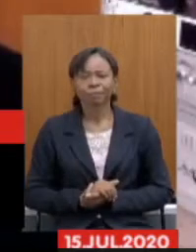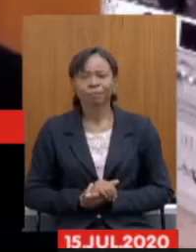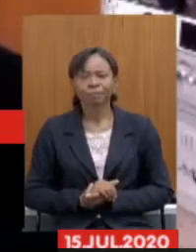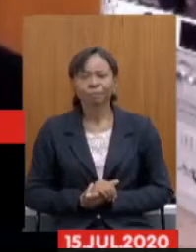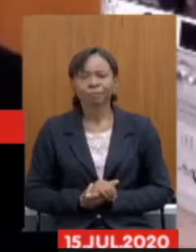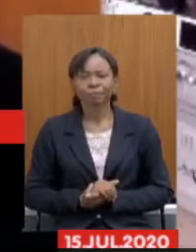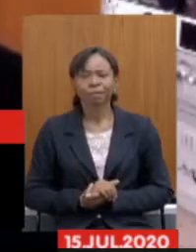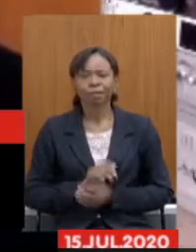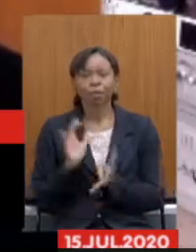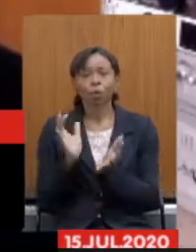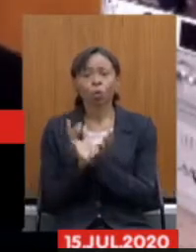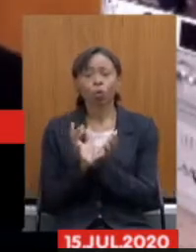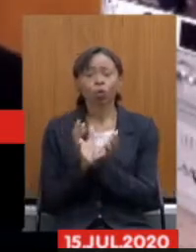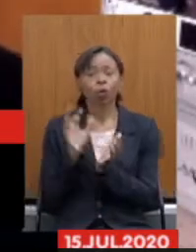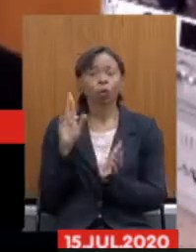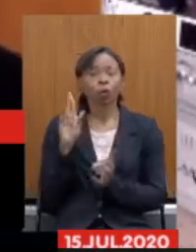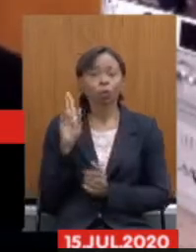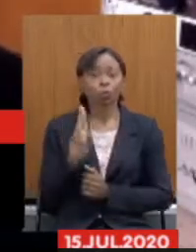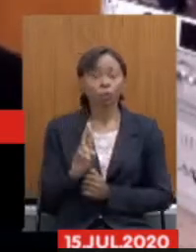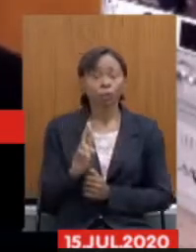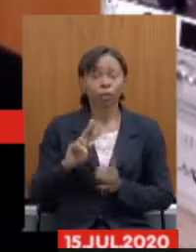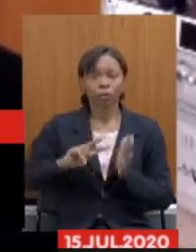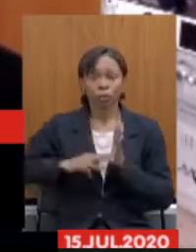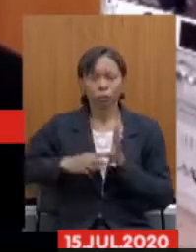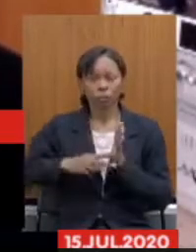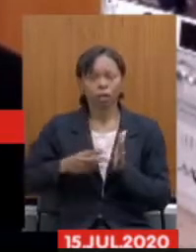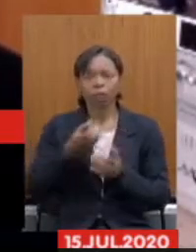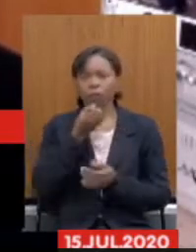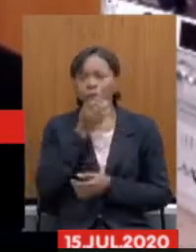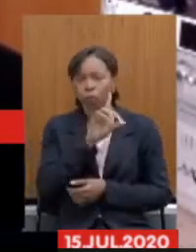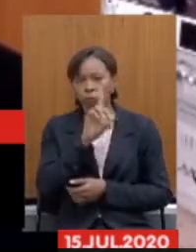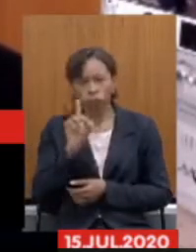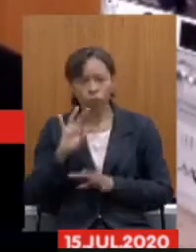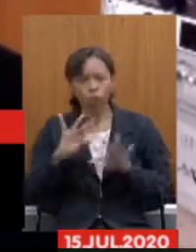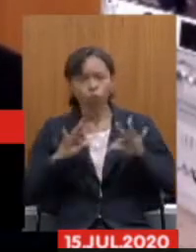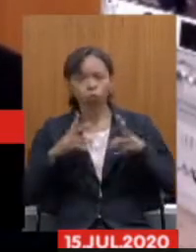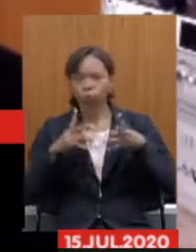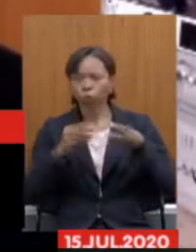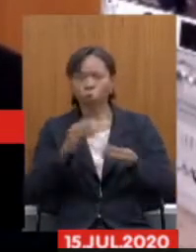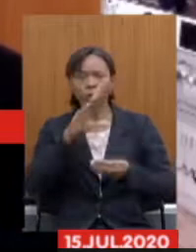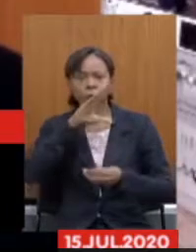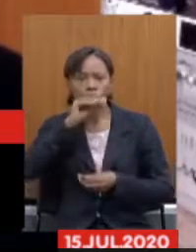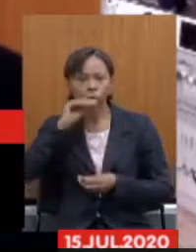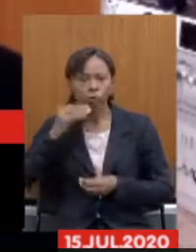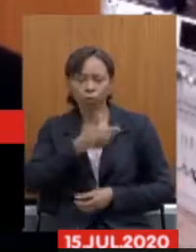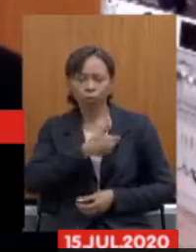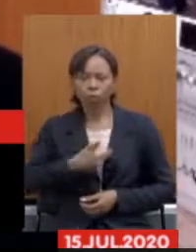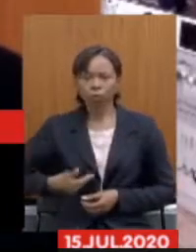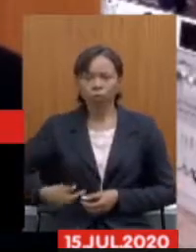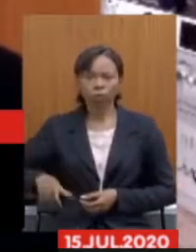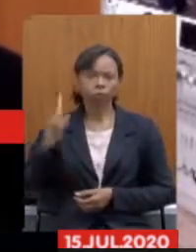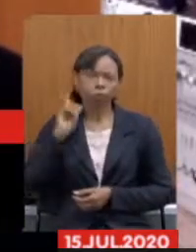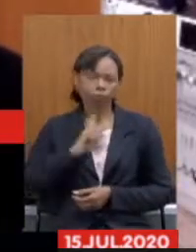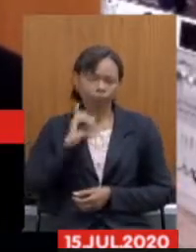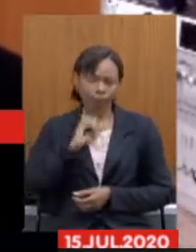representantes sindicalistas bom dia a todos os funcionários públicos do Estado de Minas Gerais